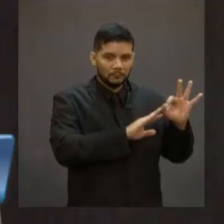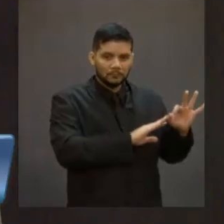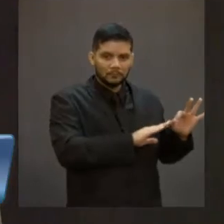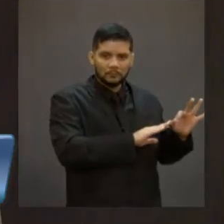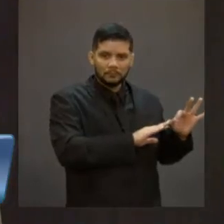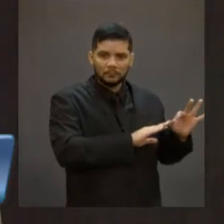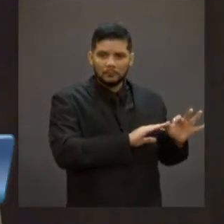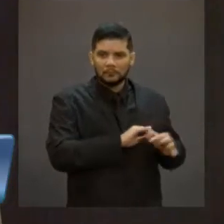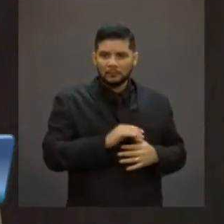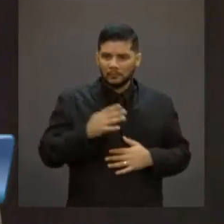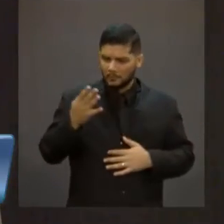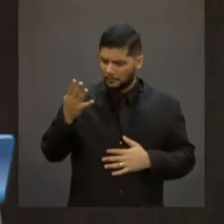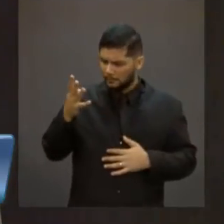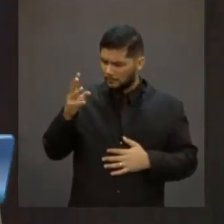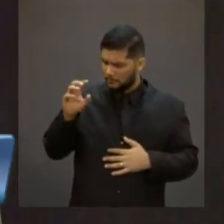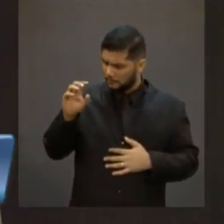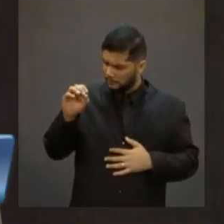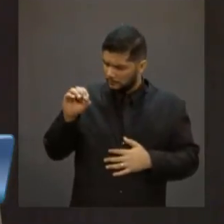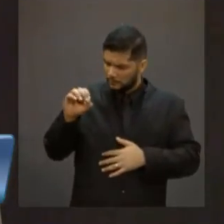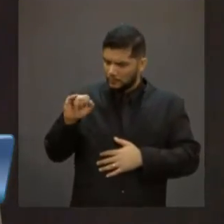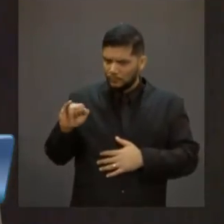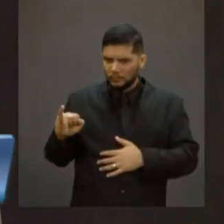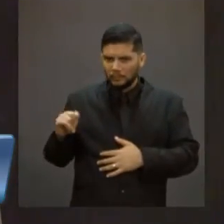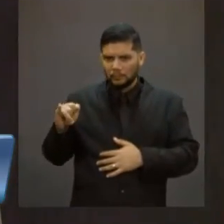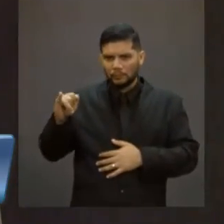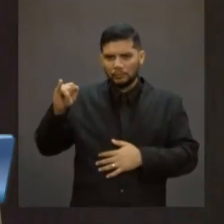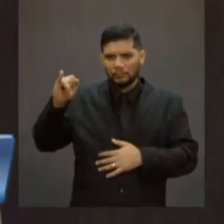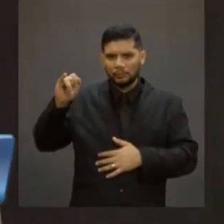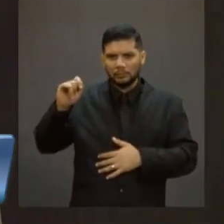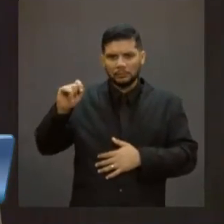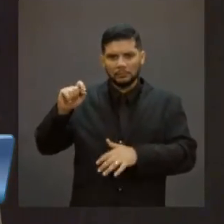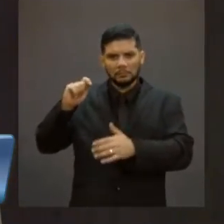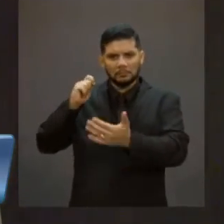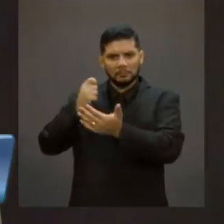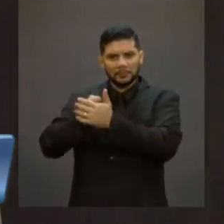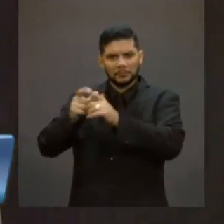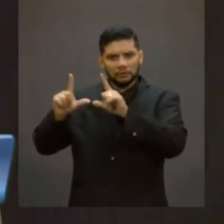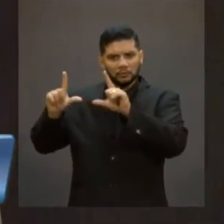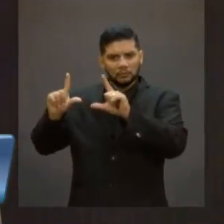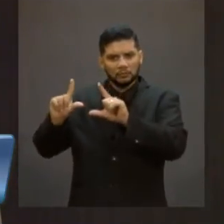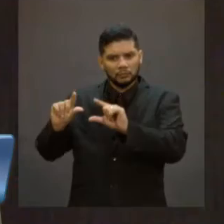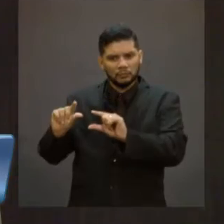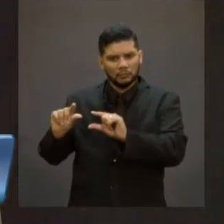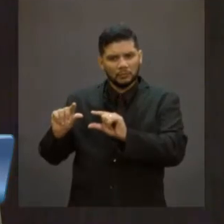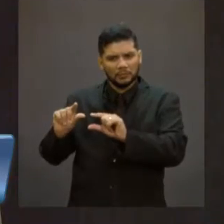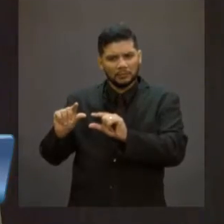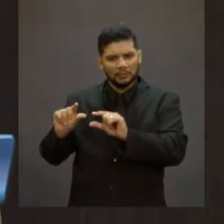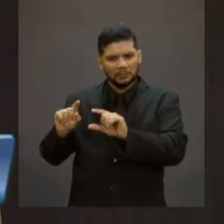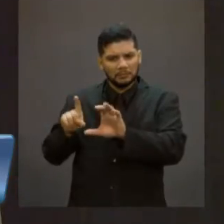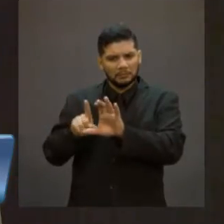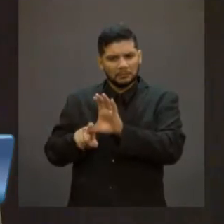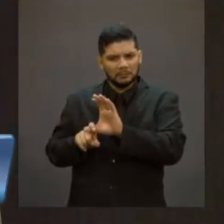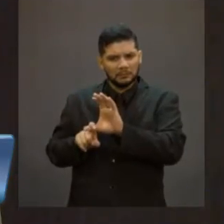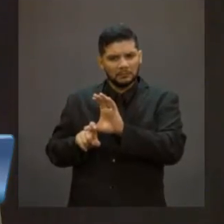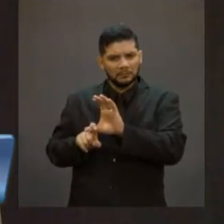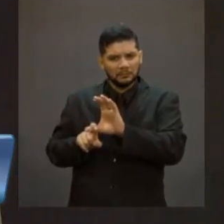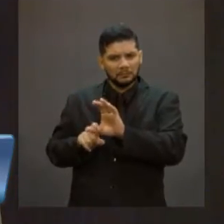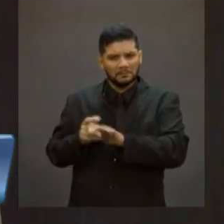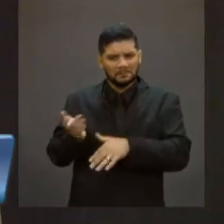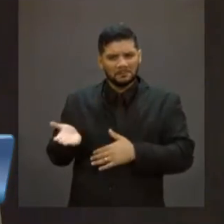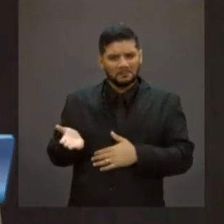para manter lucro de banco, do que com política social. Portanto, eu queria aqui, nesse minuto final, falar